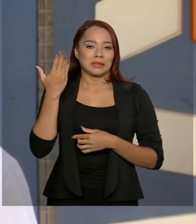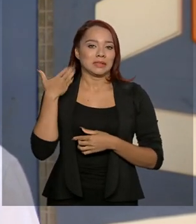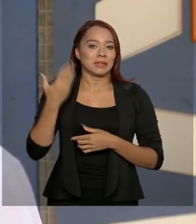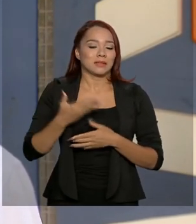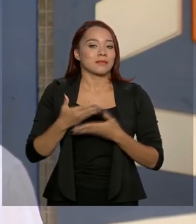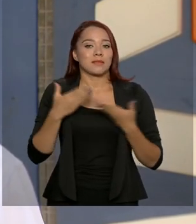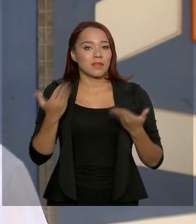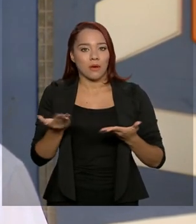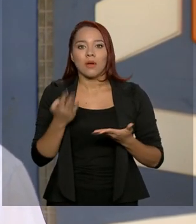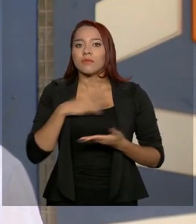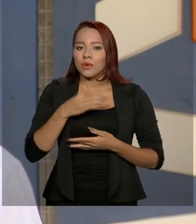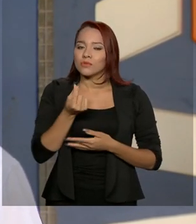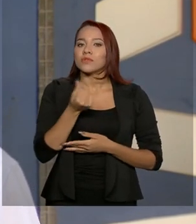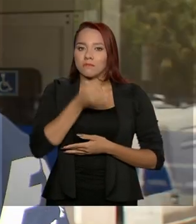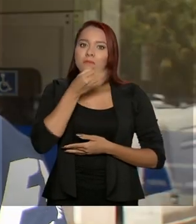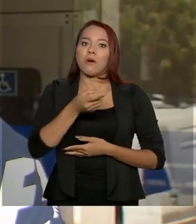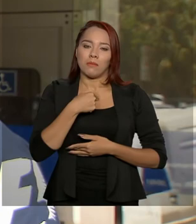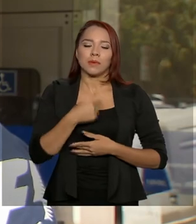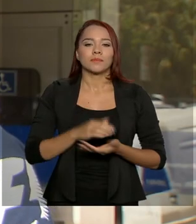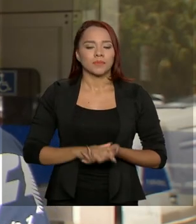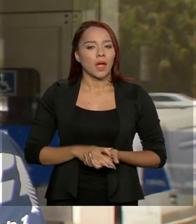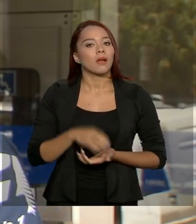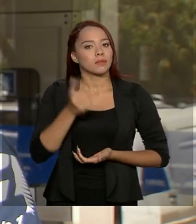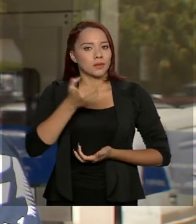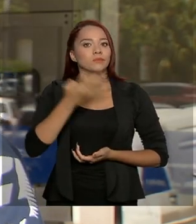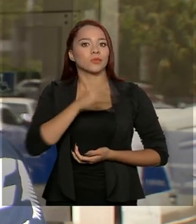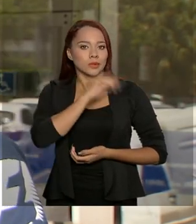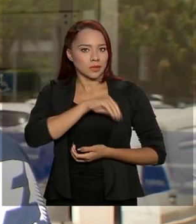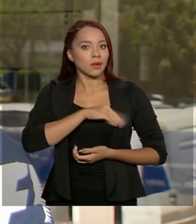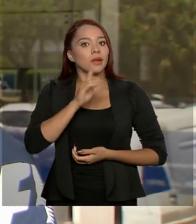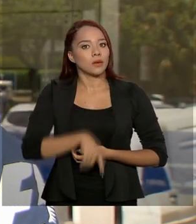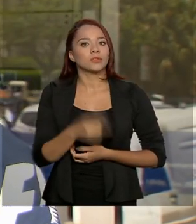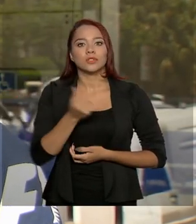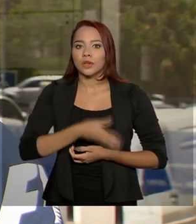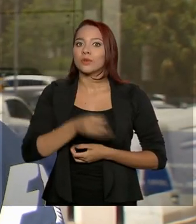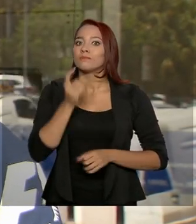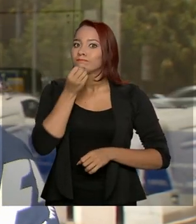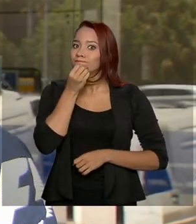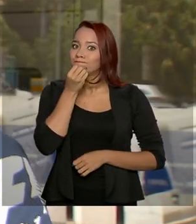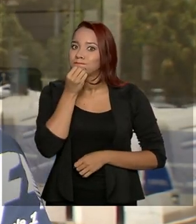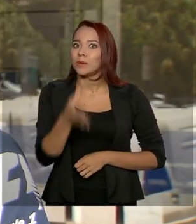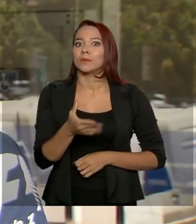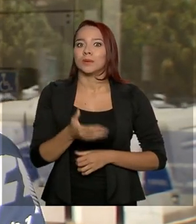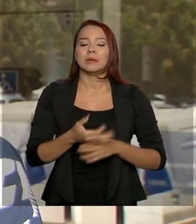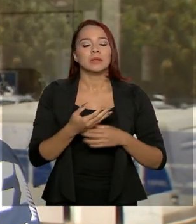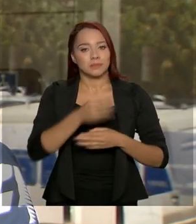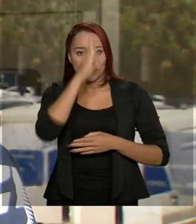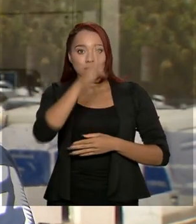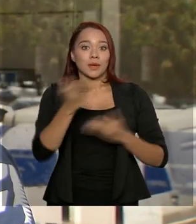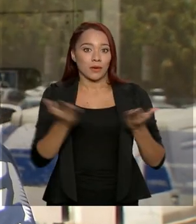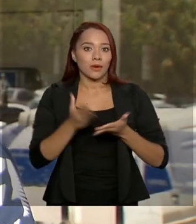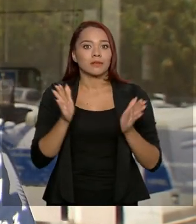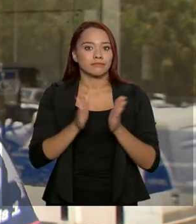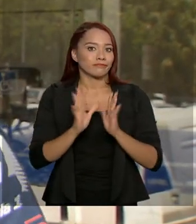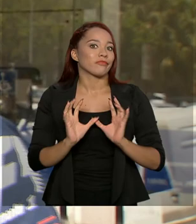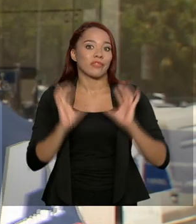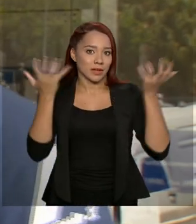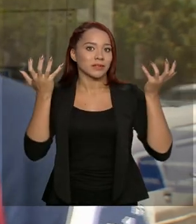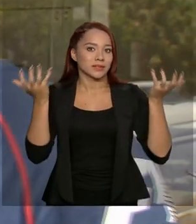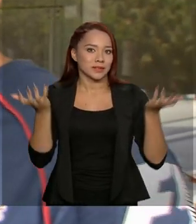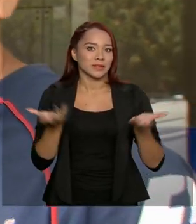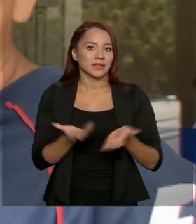Aí foi um dinheiro bom para mim. É um 14º salário, um dinheiro que veio na hora boa, ainda mais nessas datas festivas agora, né?